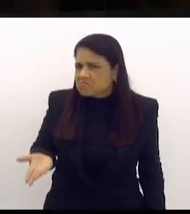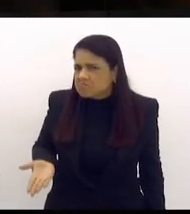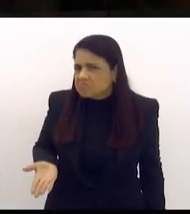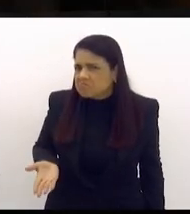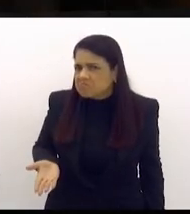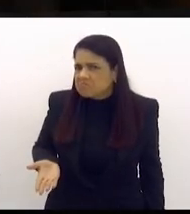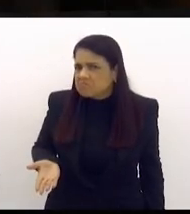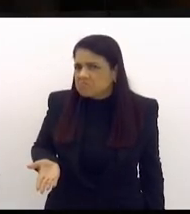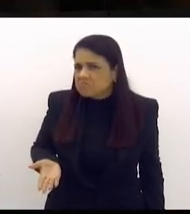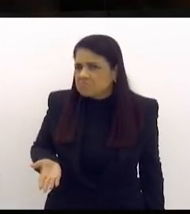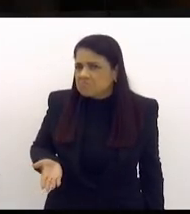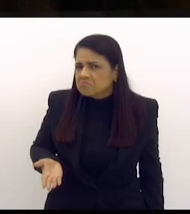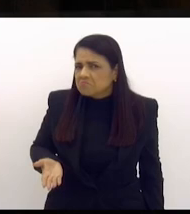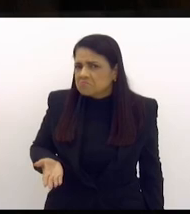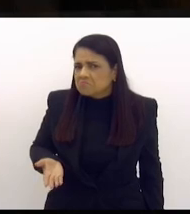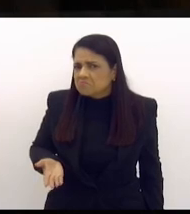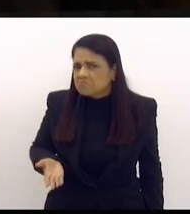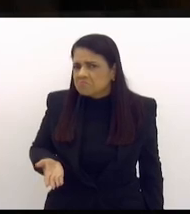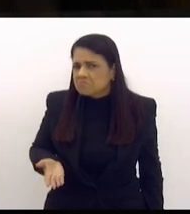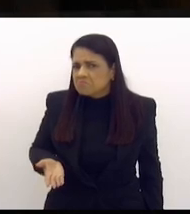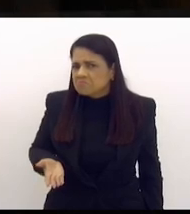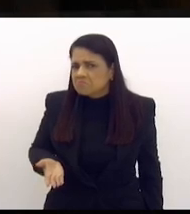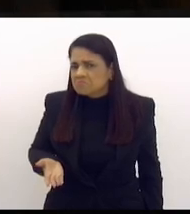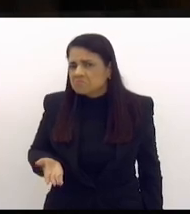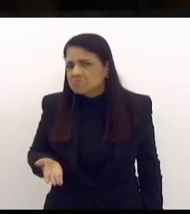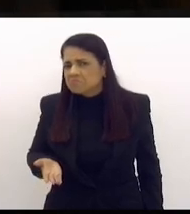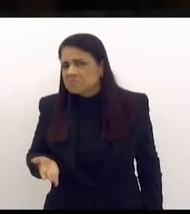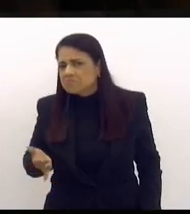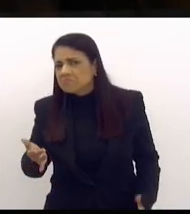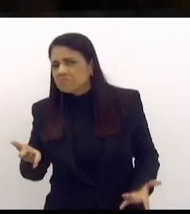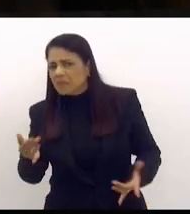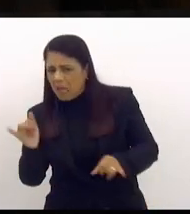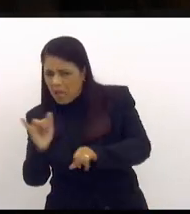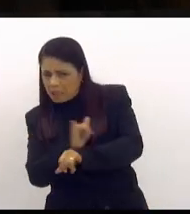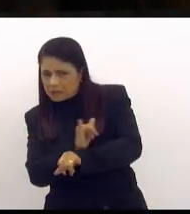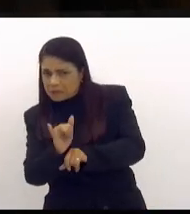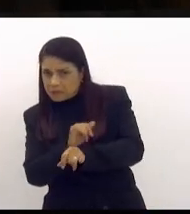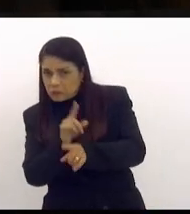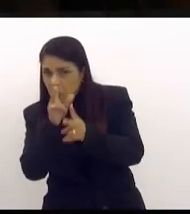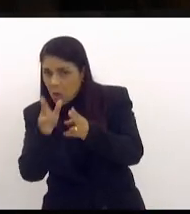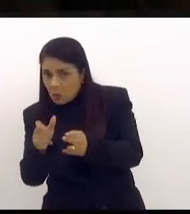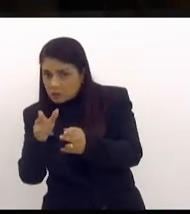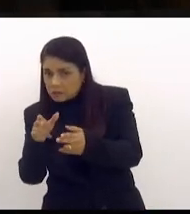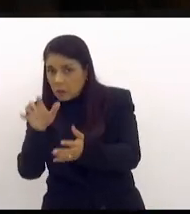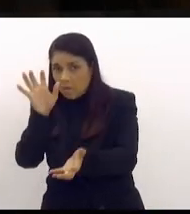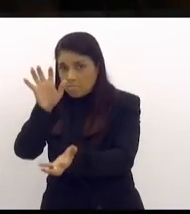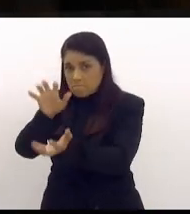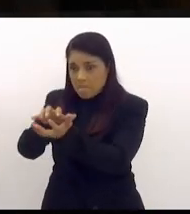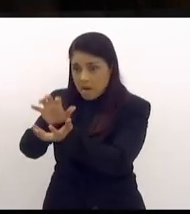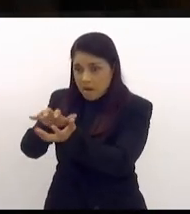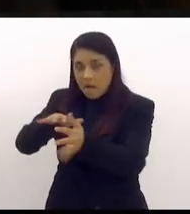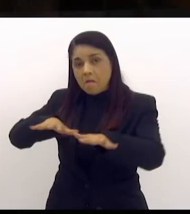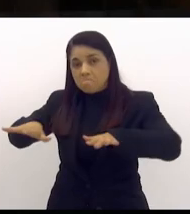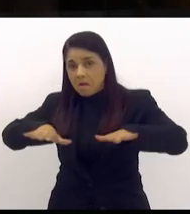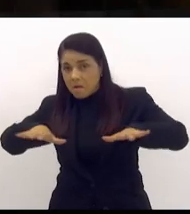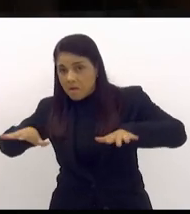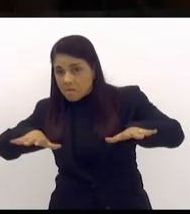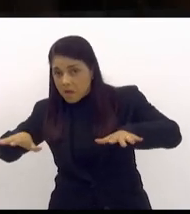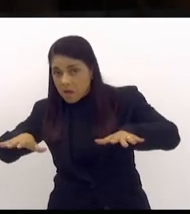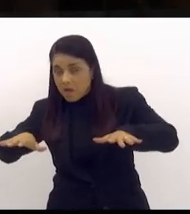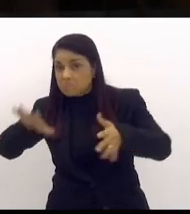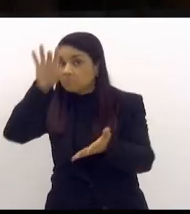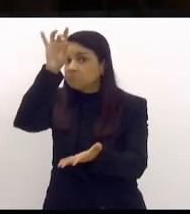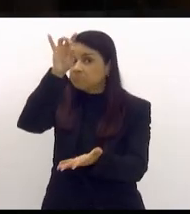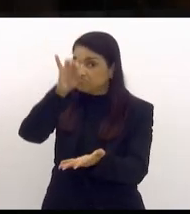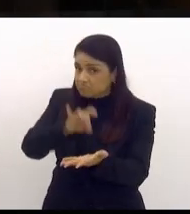que essa possibilidade via o que aconteceu em Jacaré-Paguá de aproximação é real.